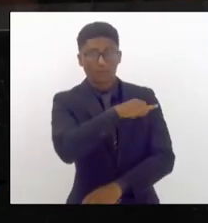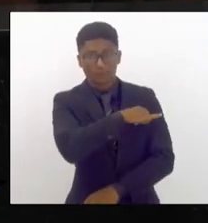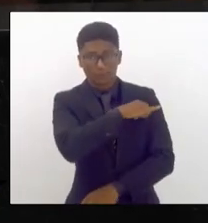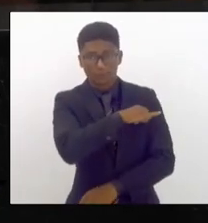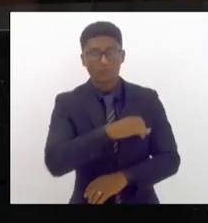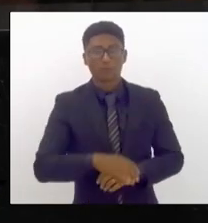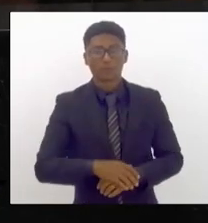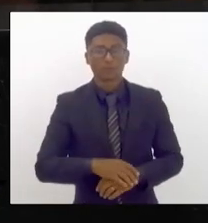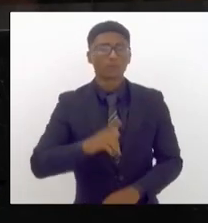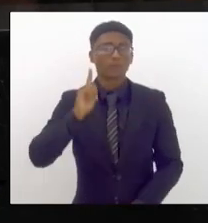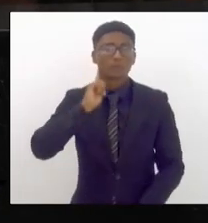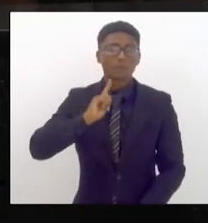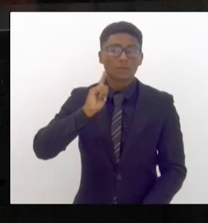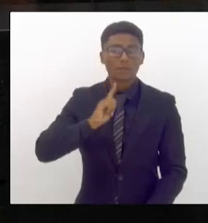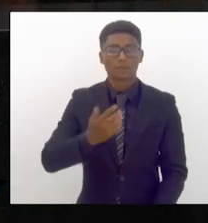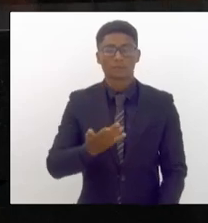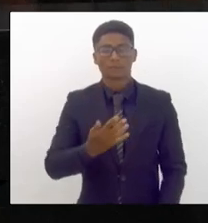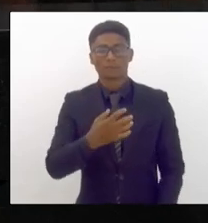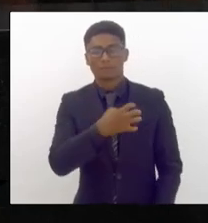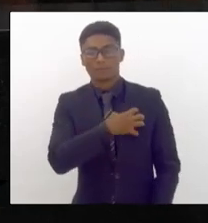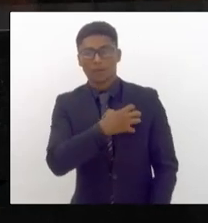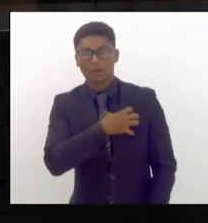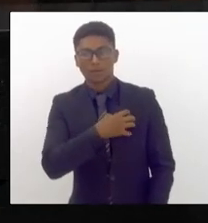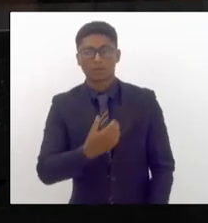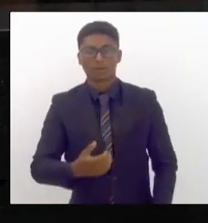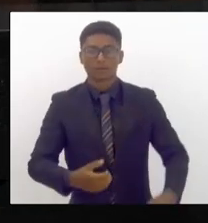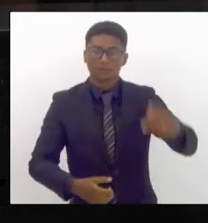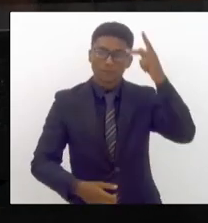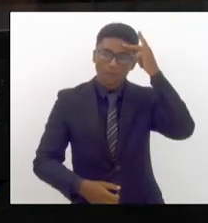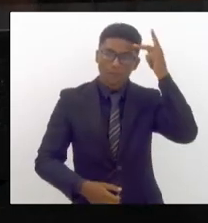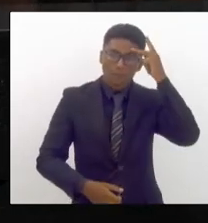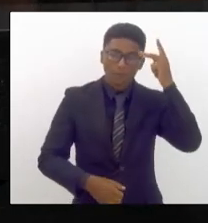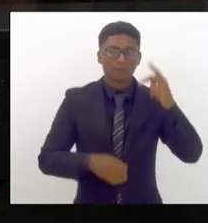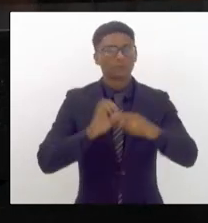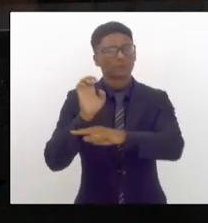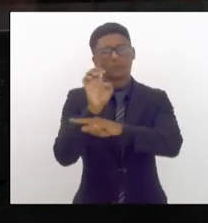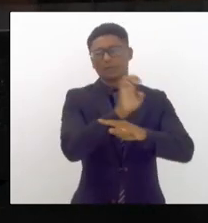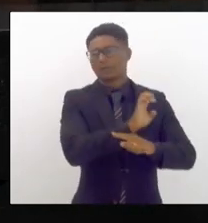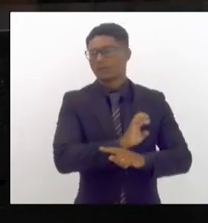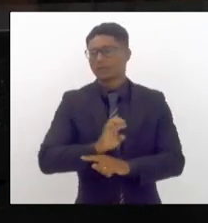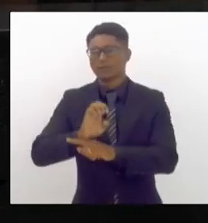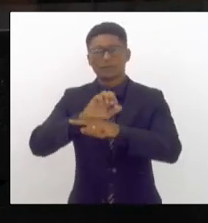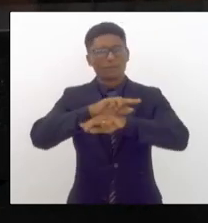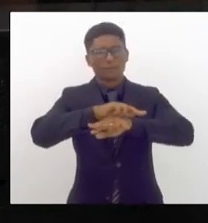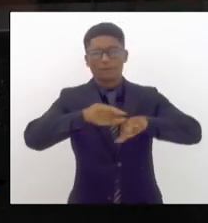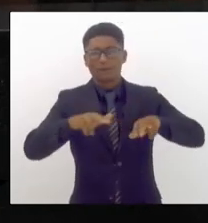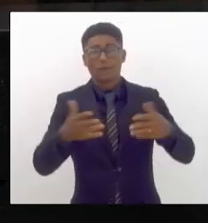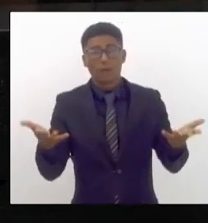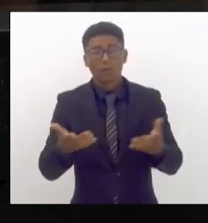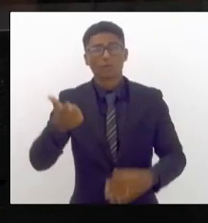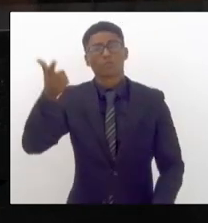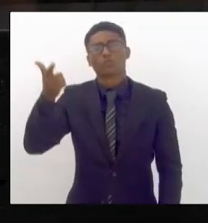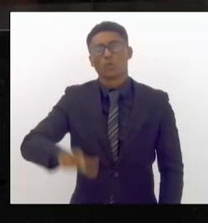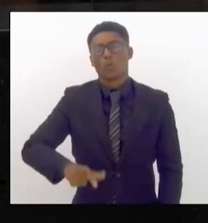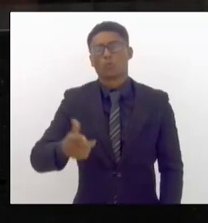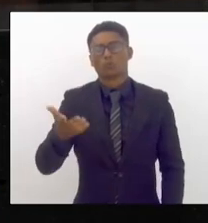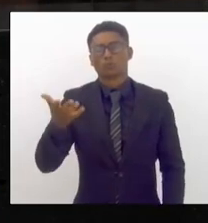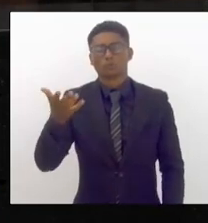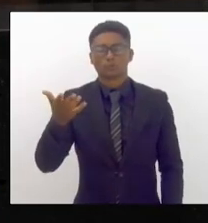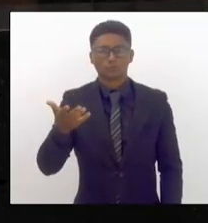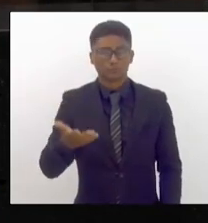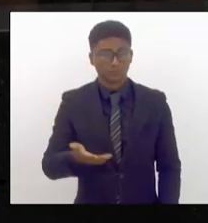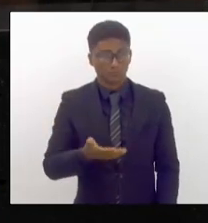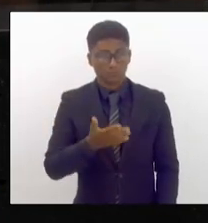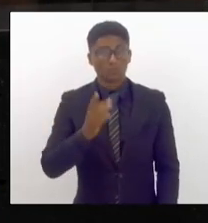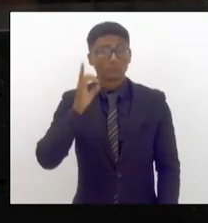Minas Gerais em Bahia na Bahia em São Paulo em tantos estados e a história se repete bem falava o deputado Luiz